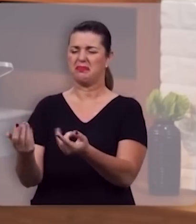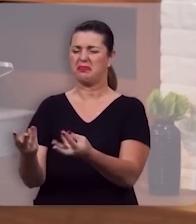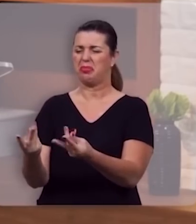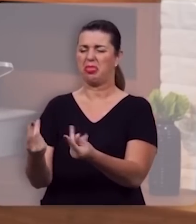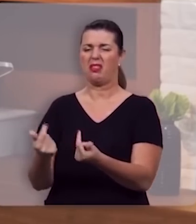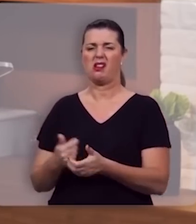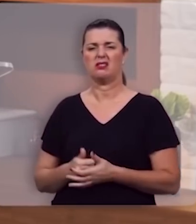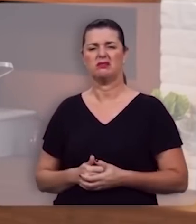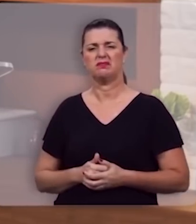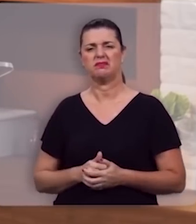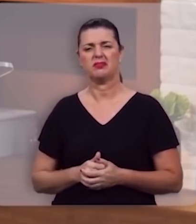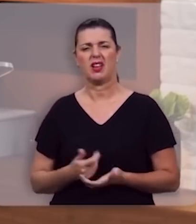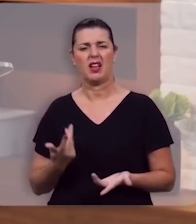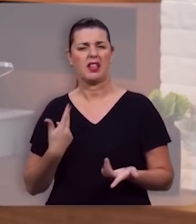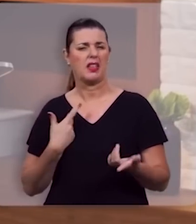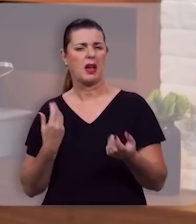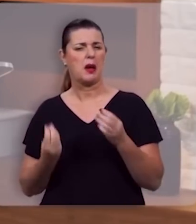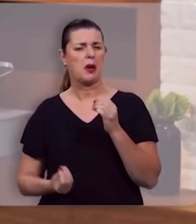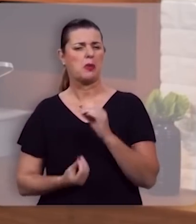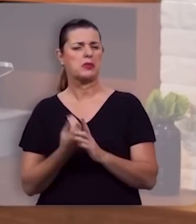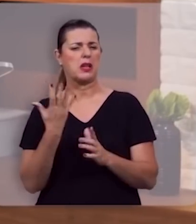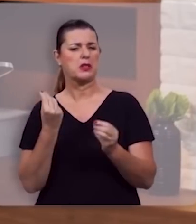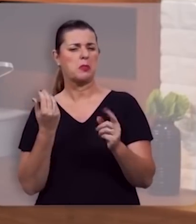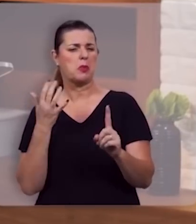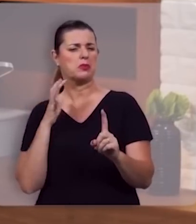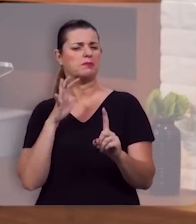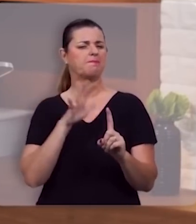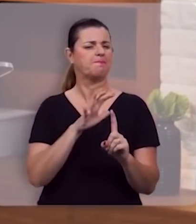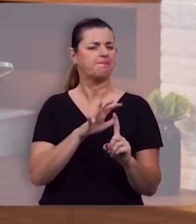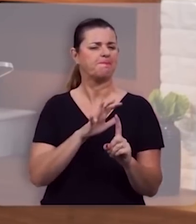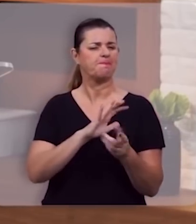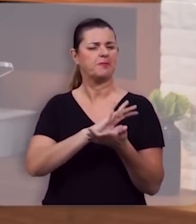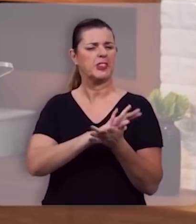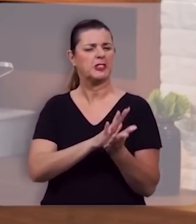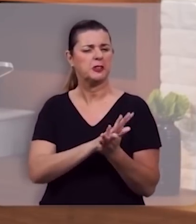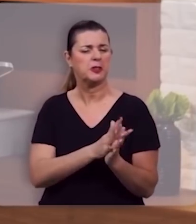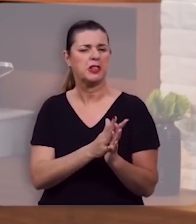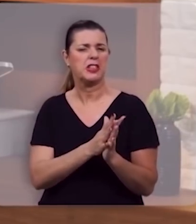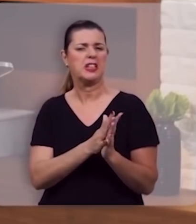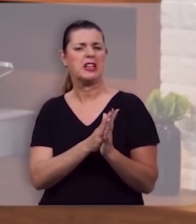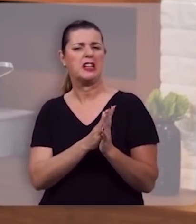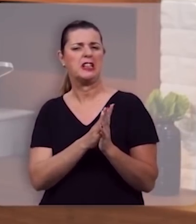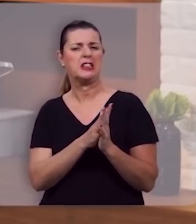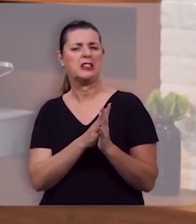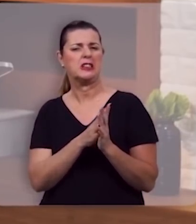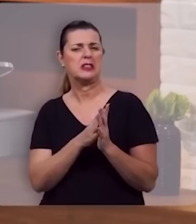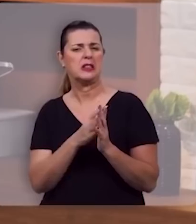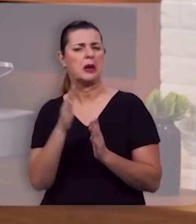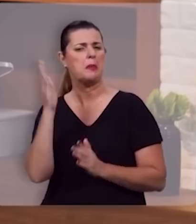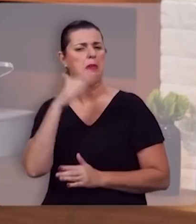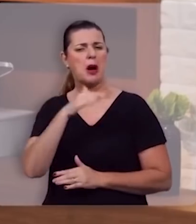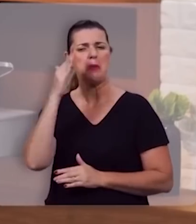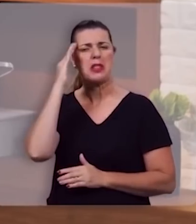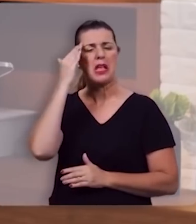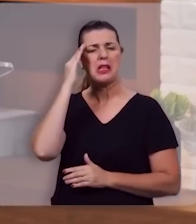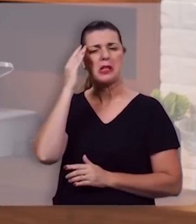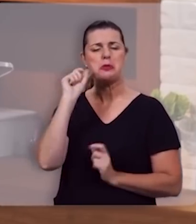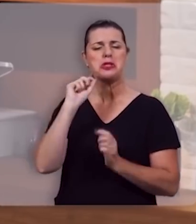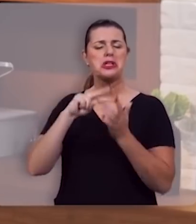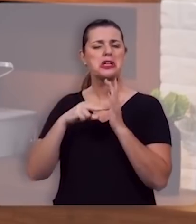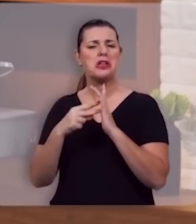instituição atacada distorcida mal compreendida